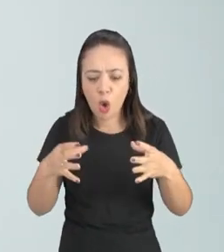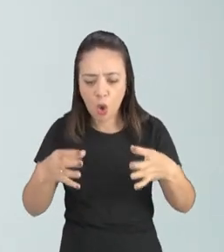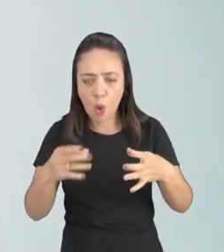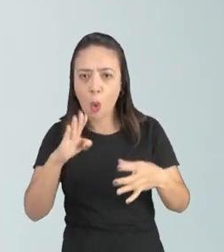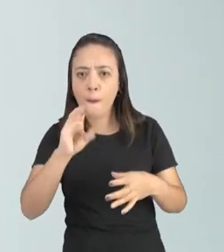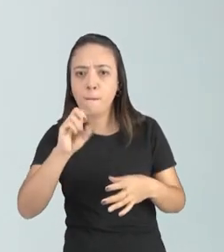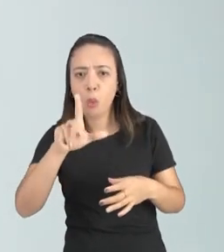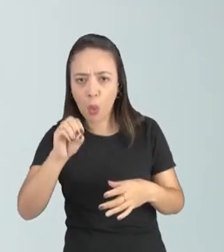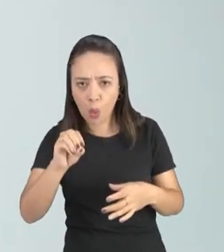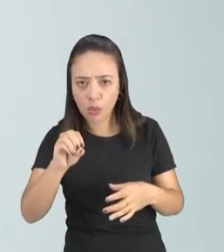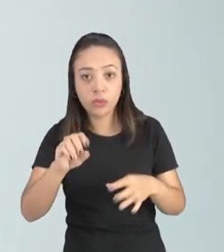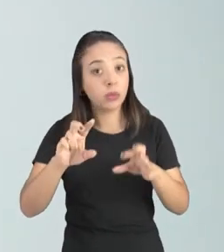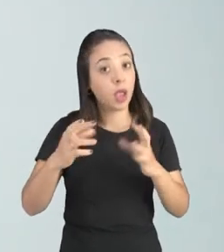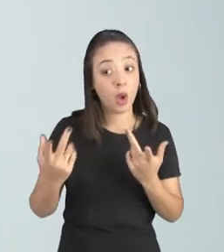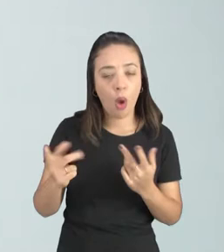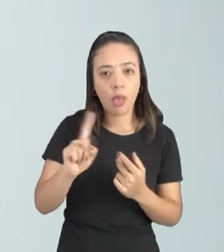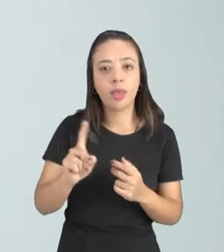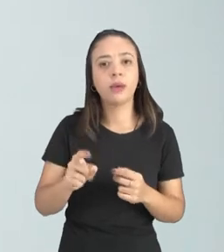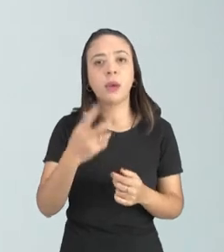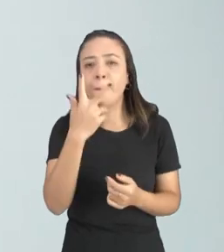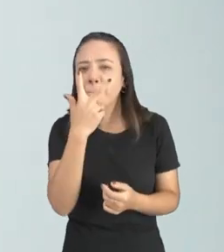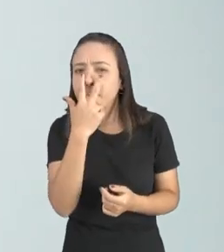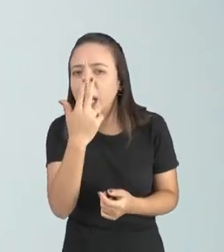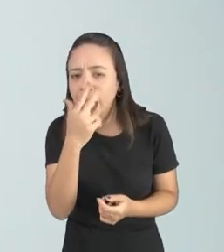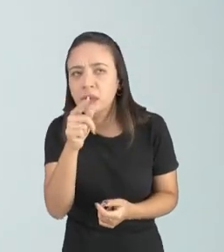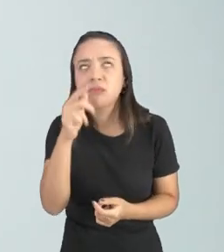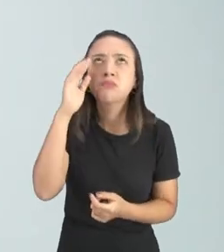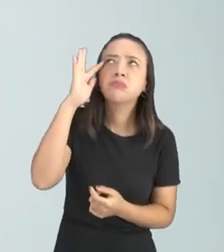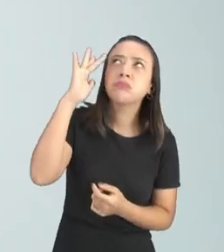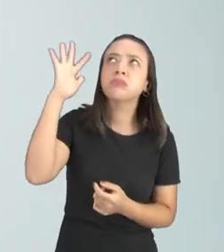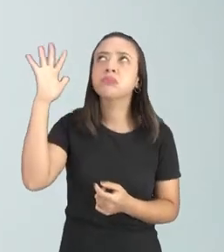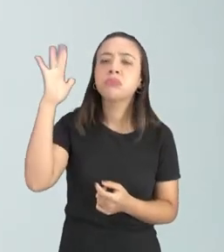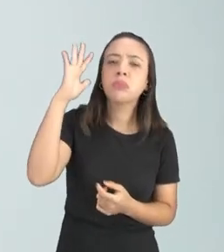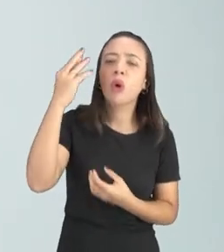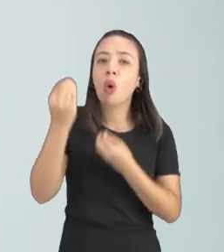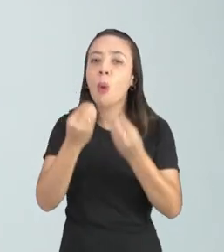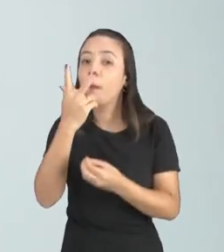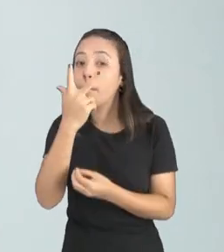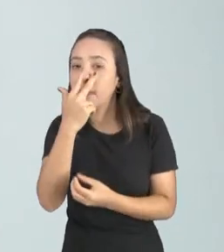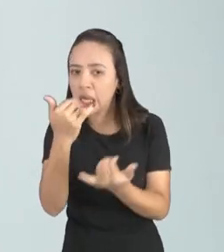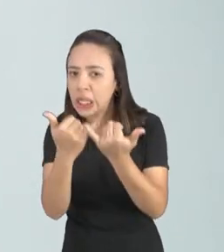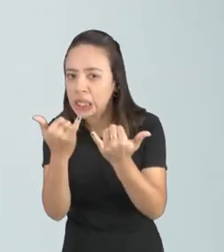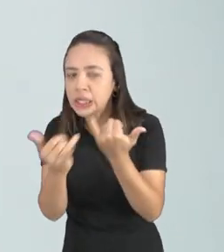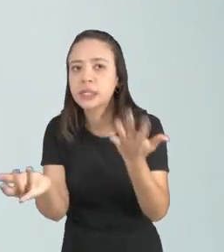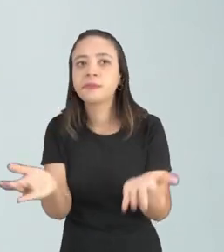exemplificação não estou dizendo que é aquilo é só em mente como é que seria esse aspecto tá